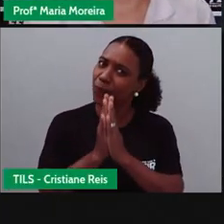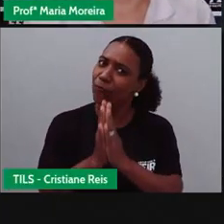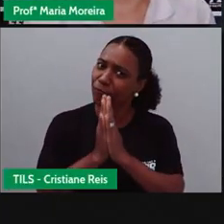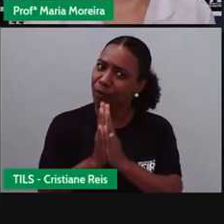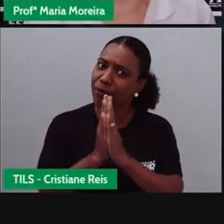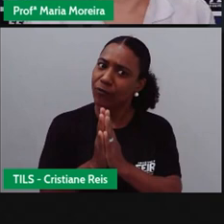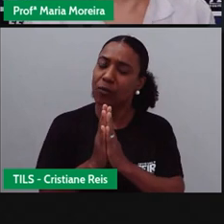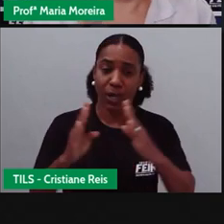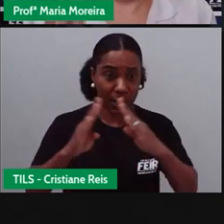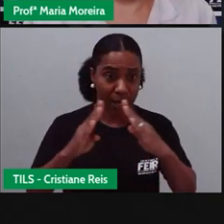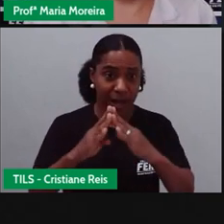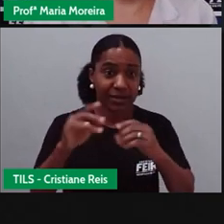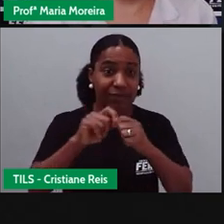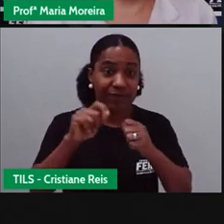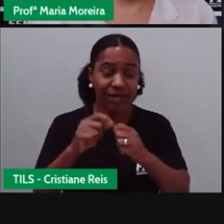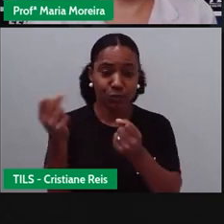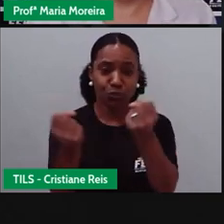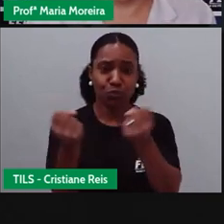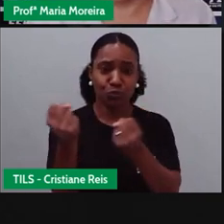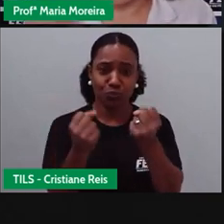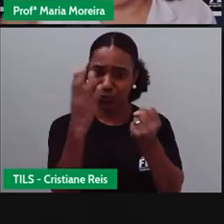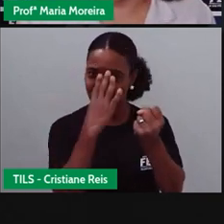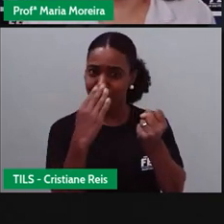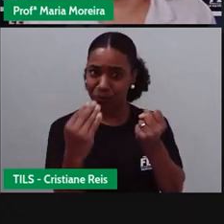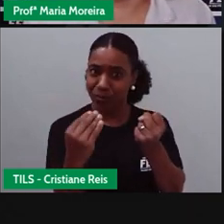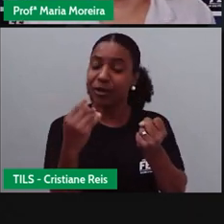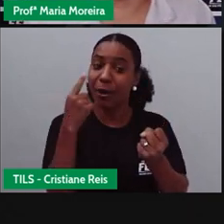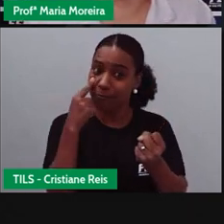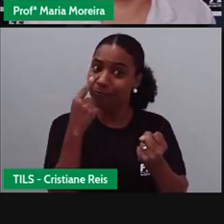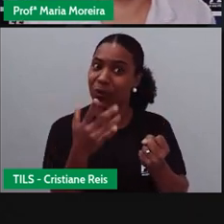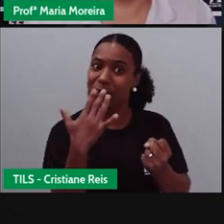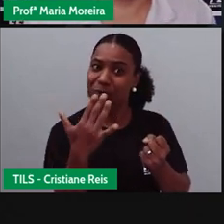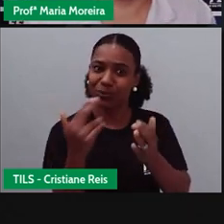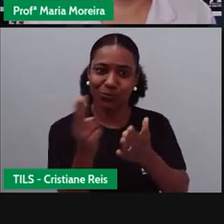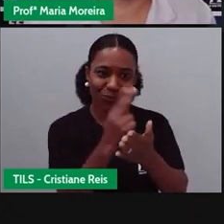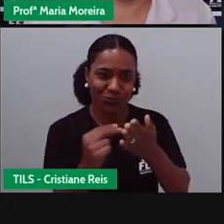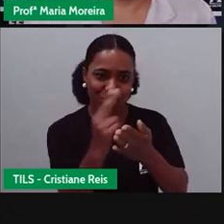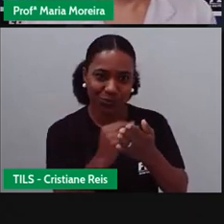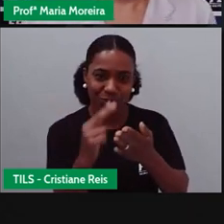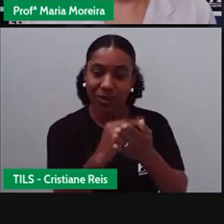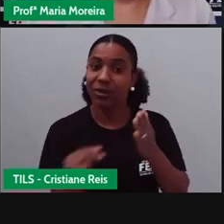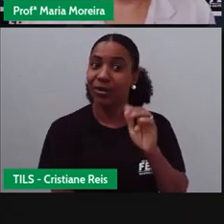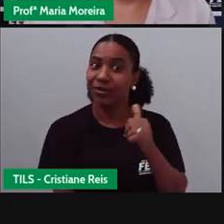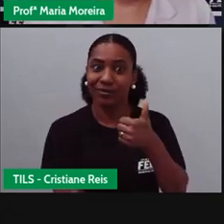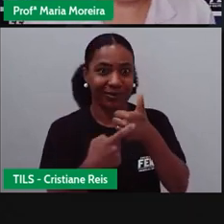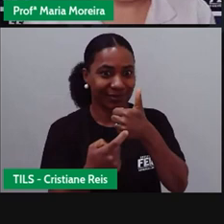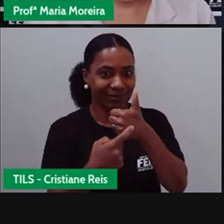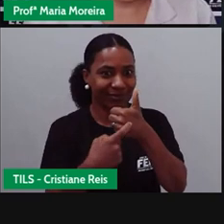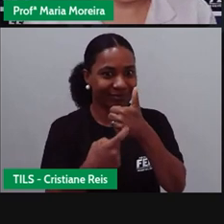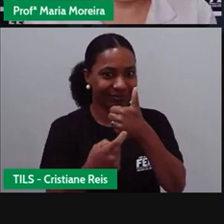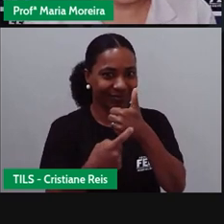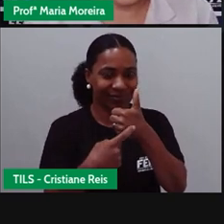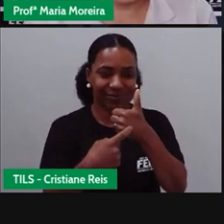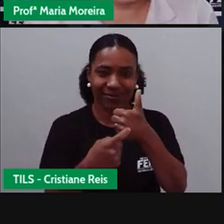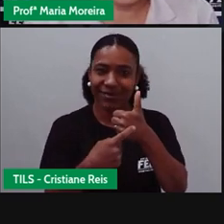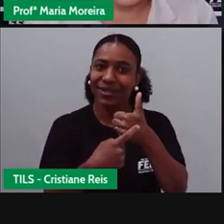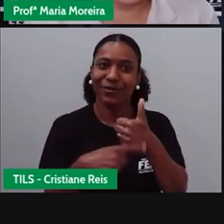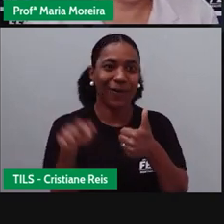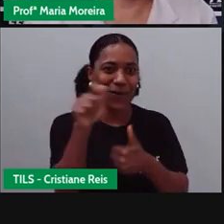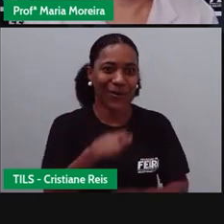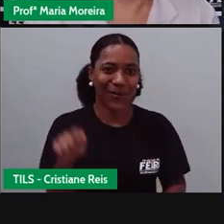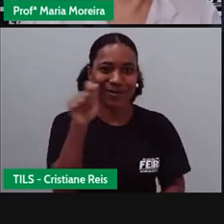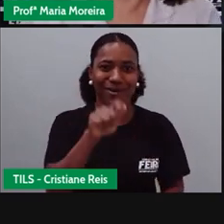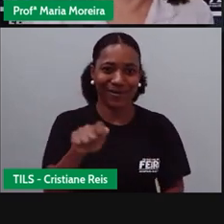ambulância aí em casa. Quero ver as pinturas de vocês, que eram vocês marcando aí a Seduc, né? Colocando o arroba na Seduc lá no